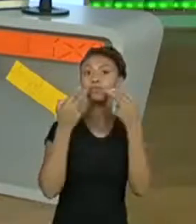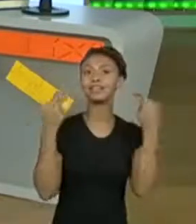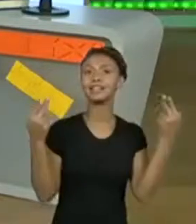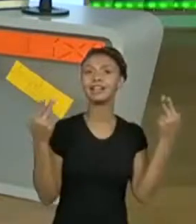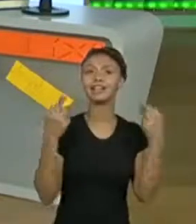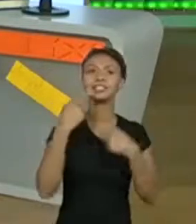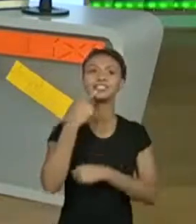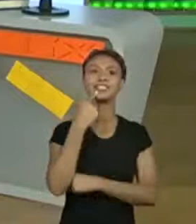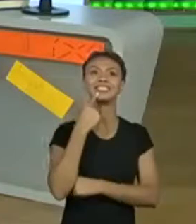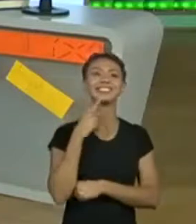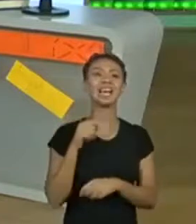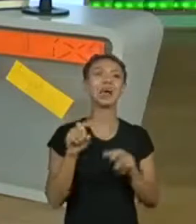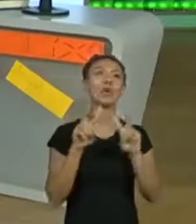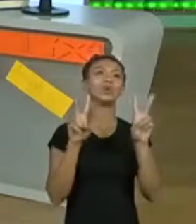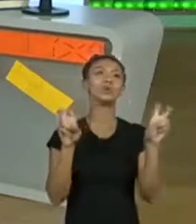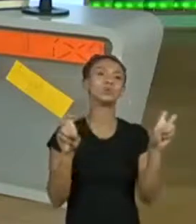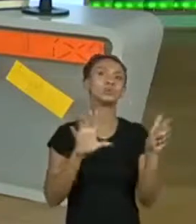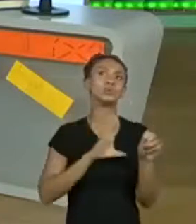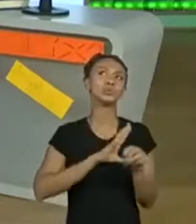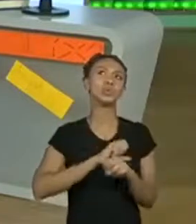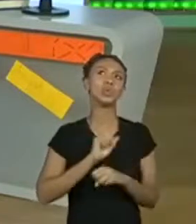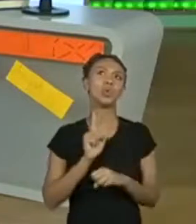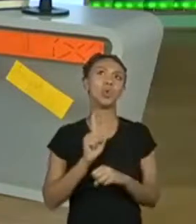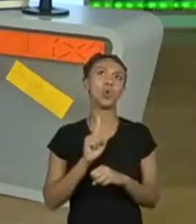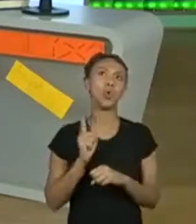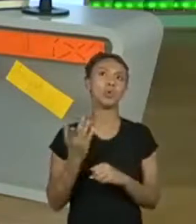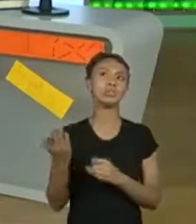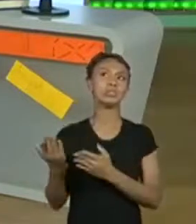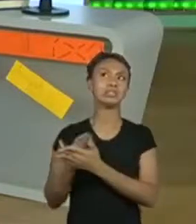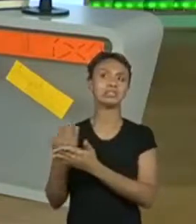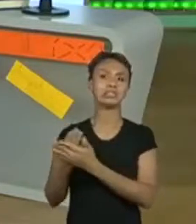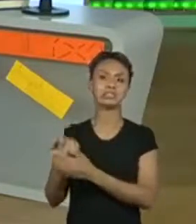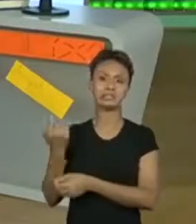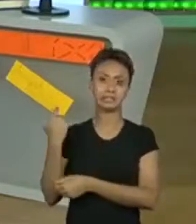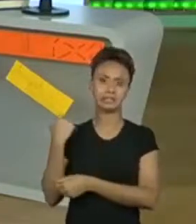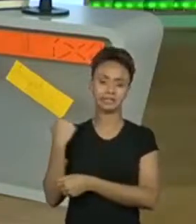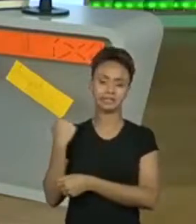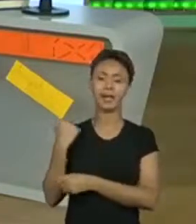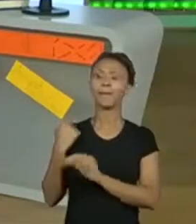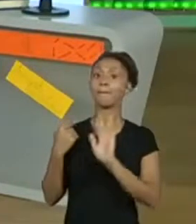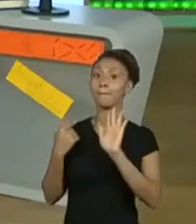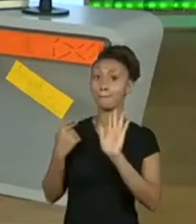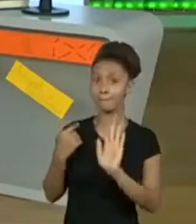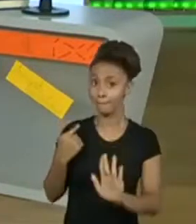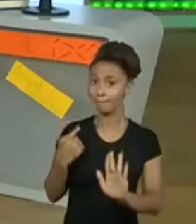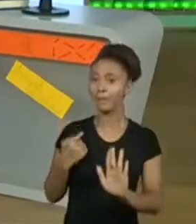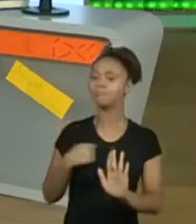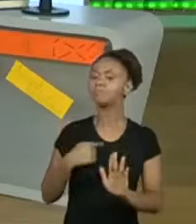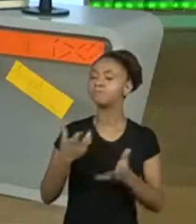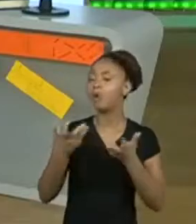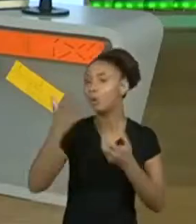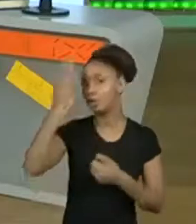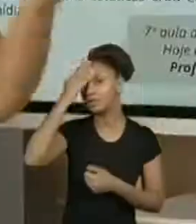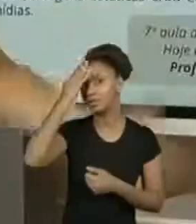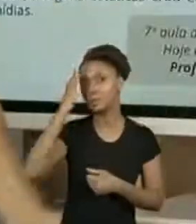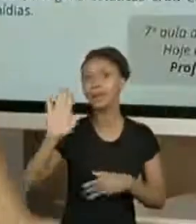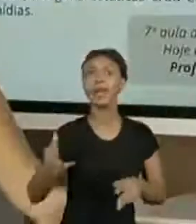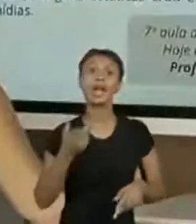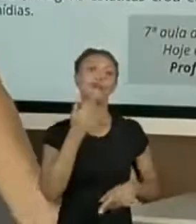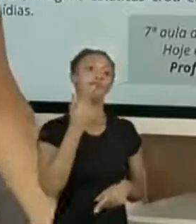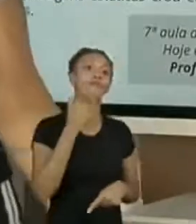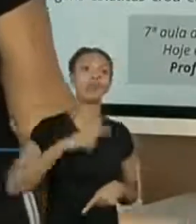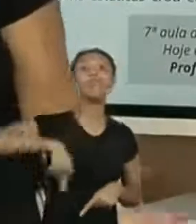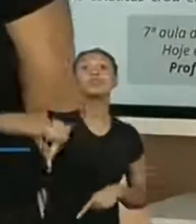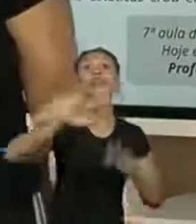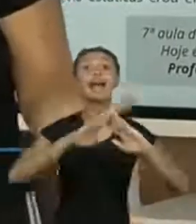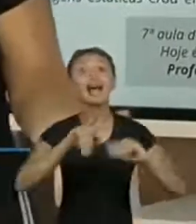introdução do assunto, né, do gênero literário na época. Então, eu quero saber de vocês. Ah, deixa eu falar com a minha galerinha que